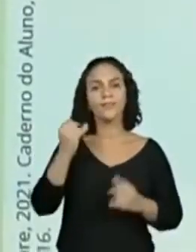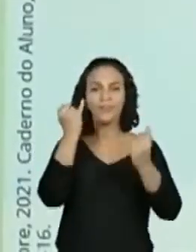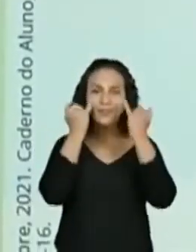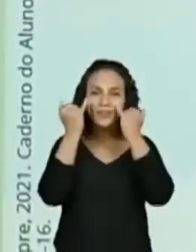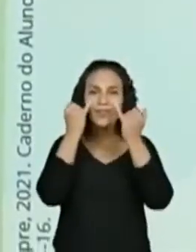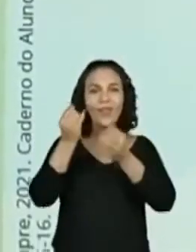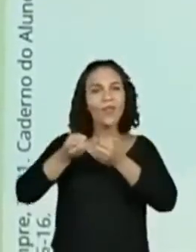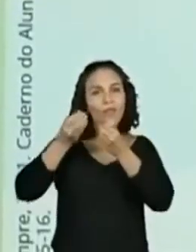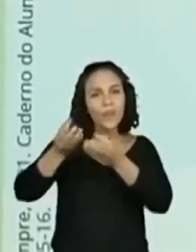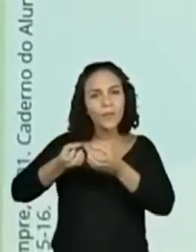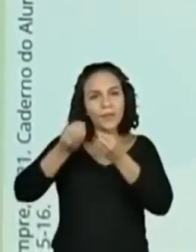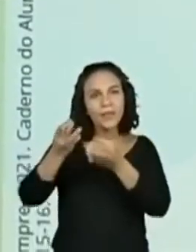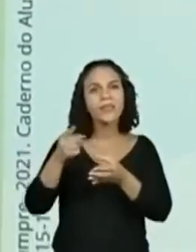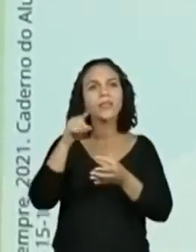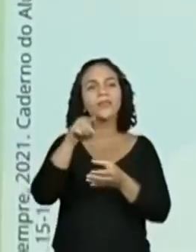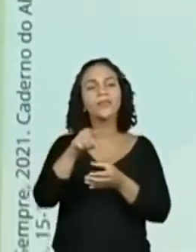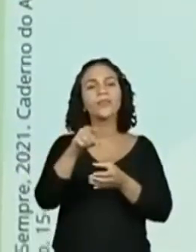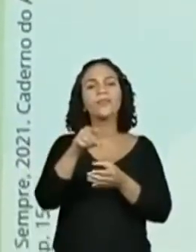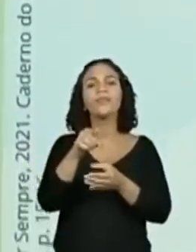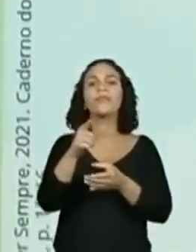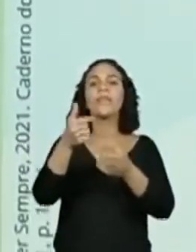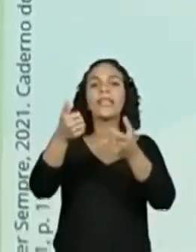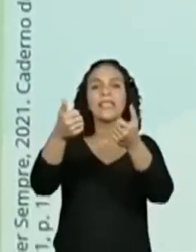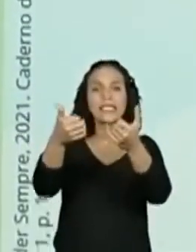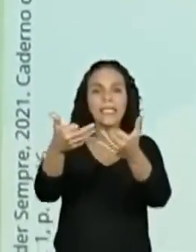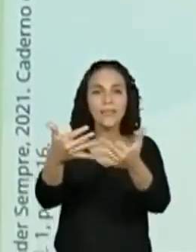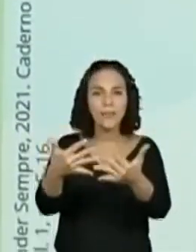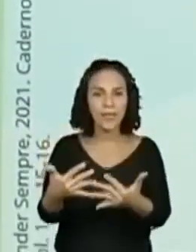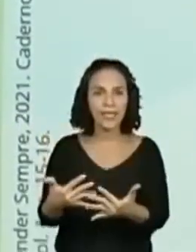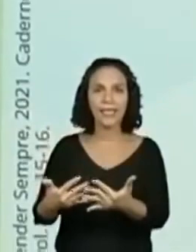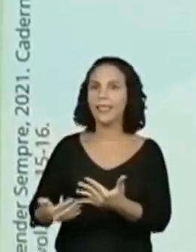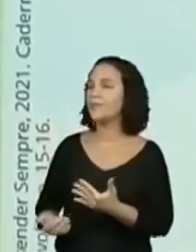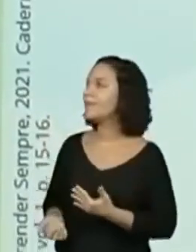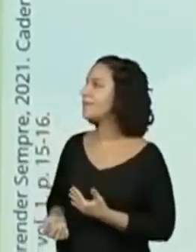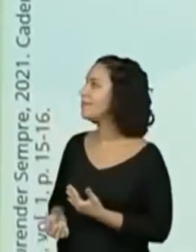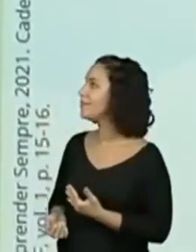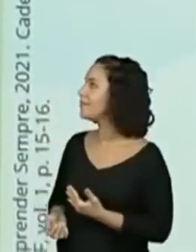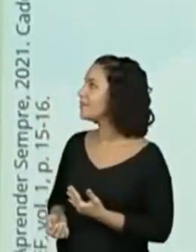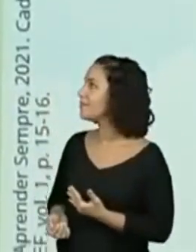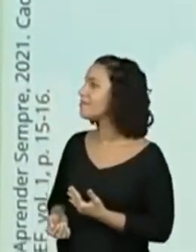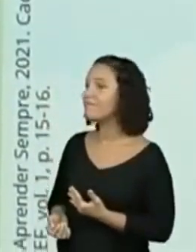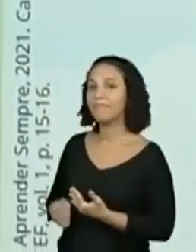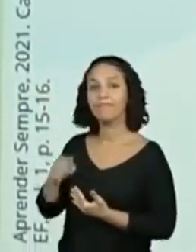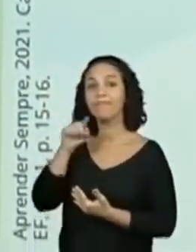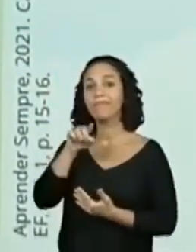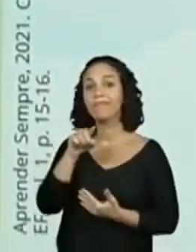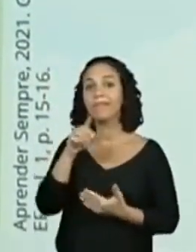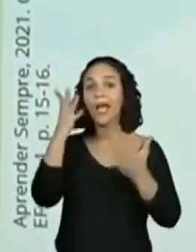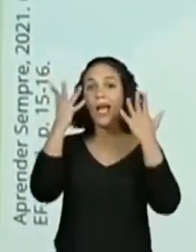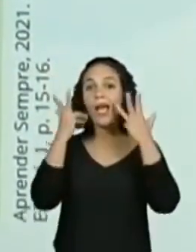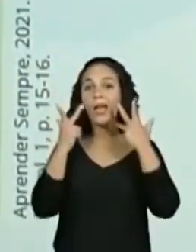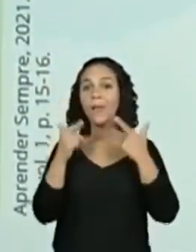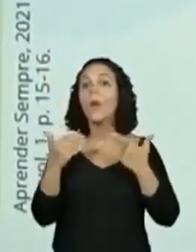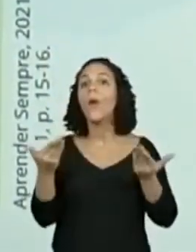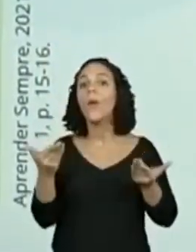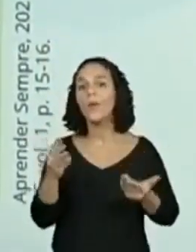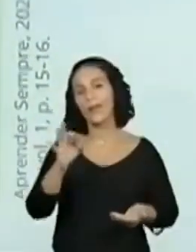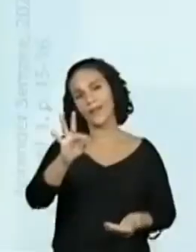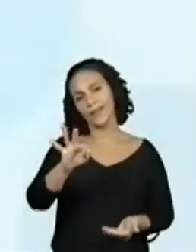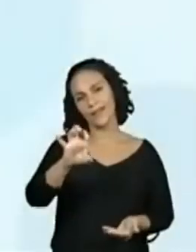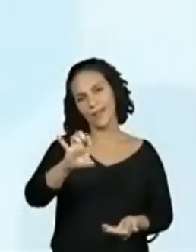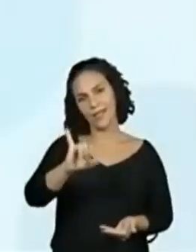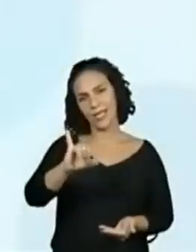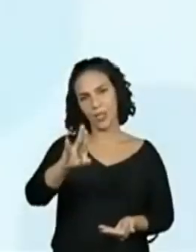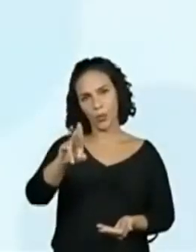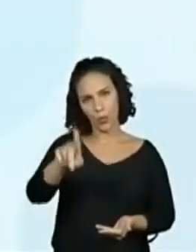das quais trazem cada explicação sobre o nosso TIU. Tudo bem? Como é o